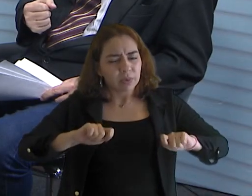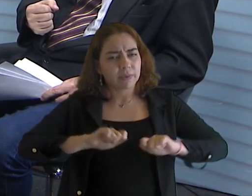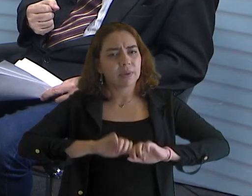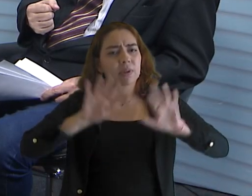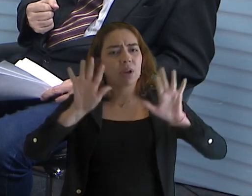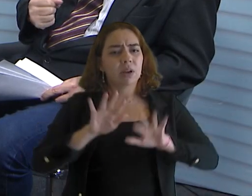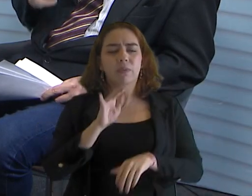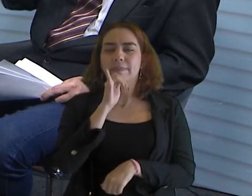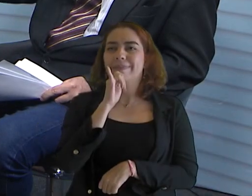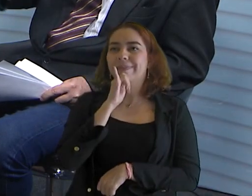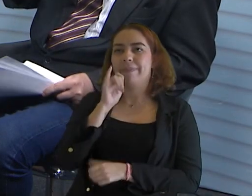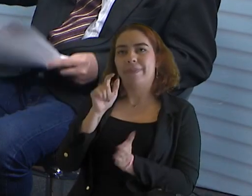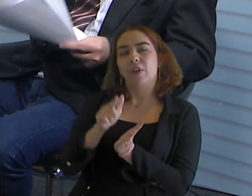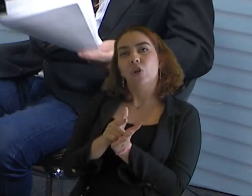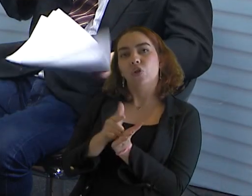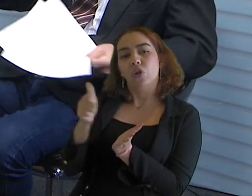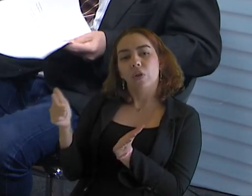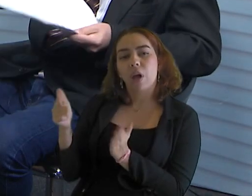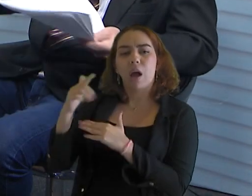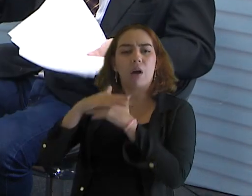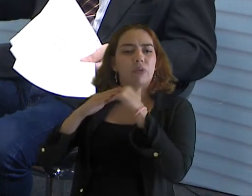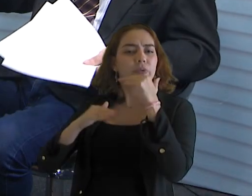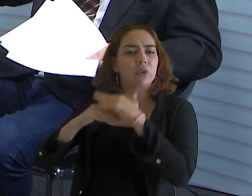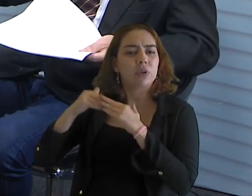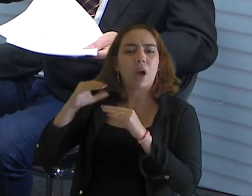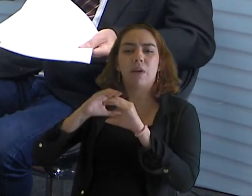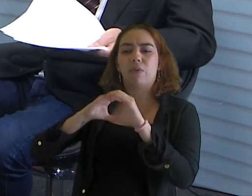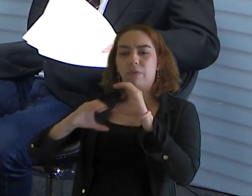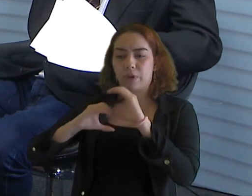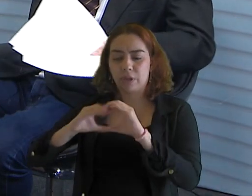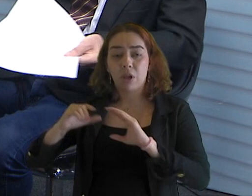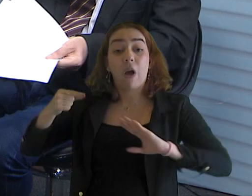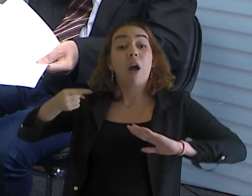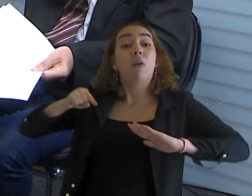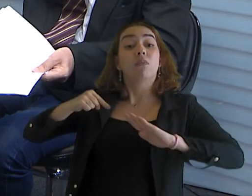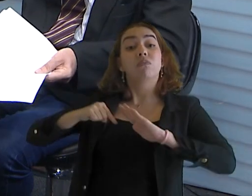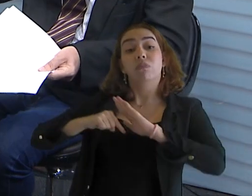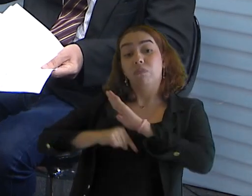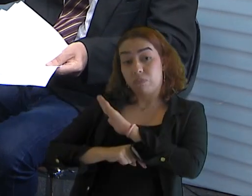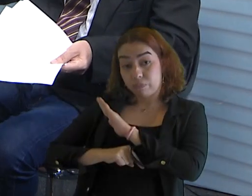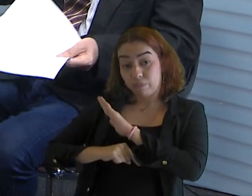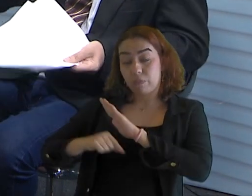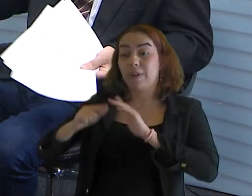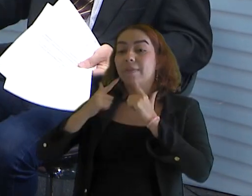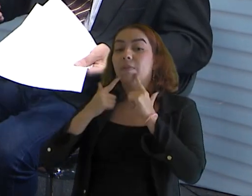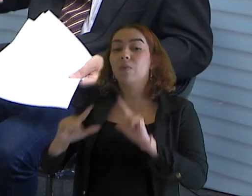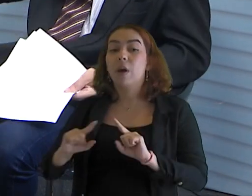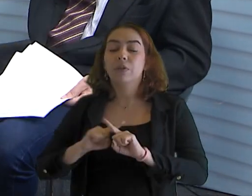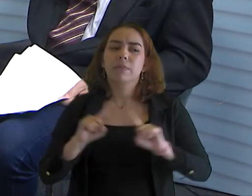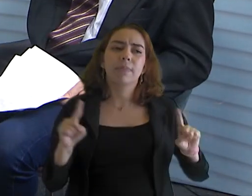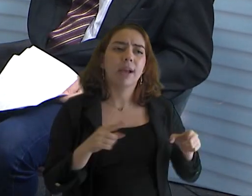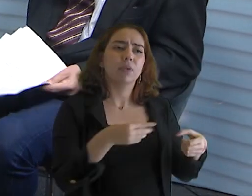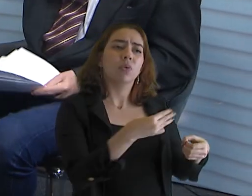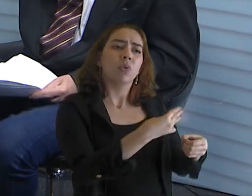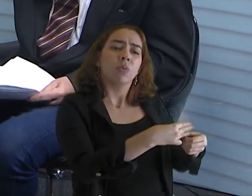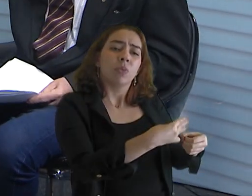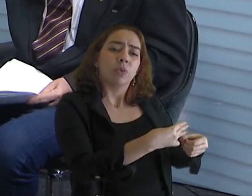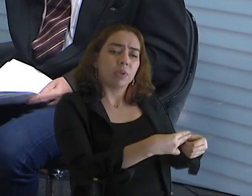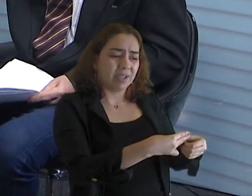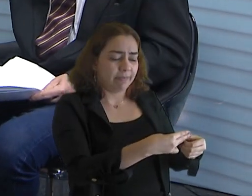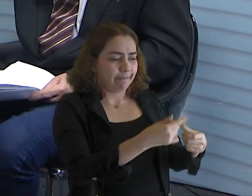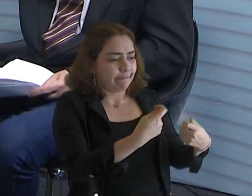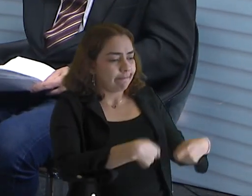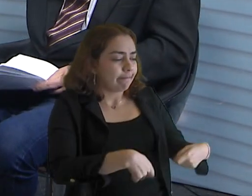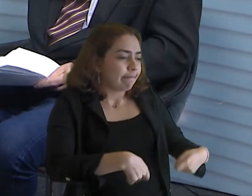nós, profissionais de imprensa, a gente acessa para ver notícias tal, mas o munícipe, ele tem o direito de eu entrar lá e entender